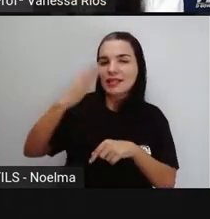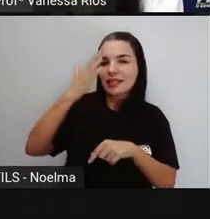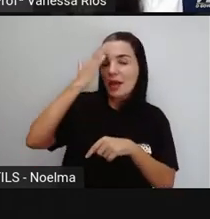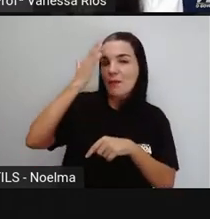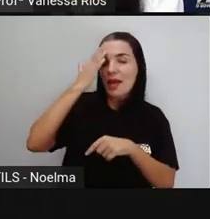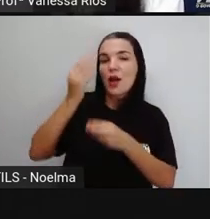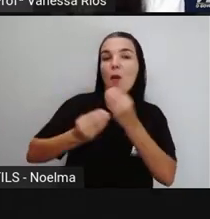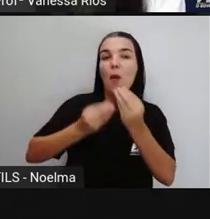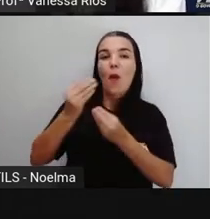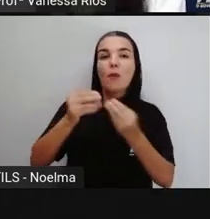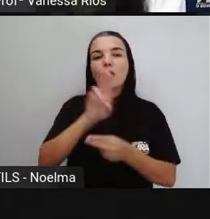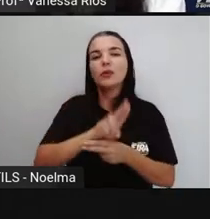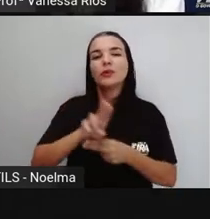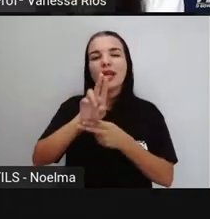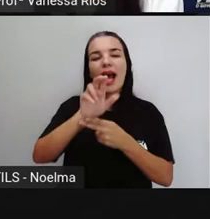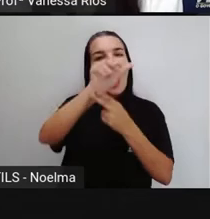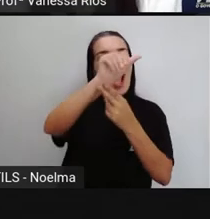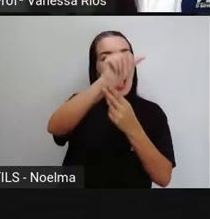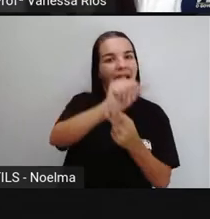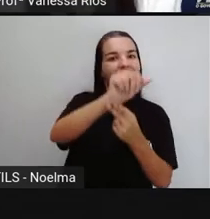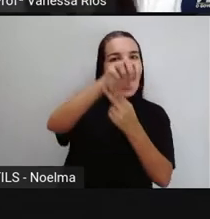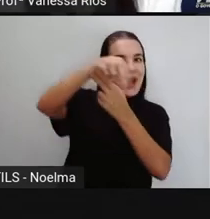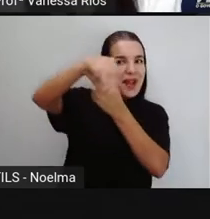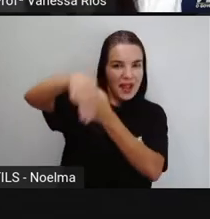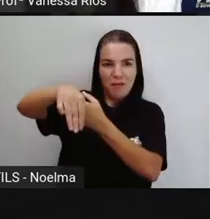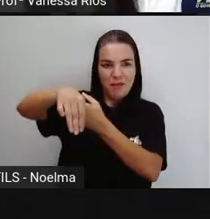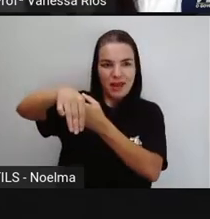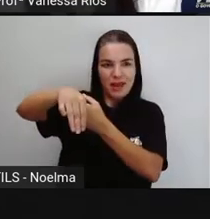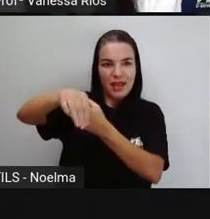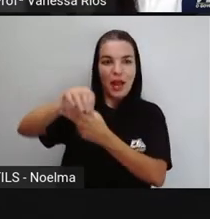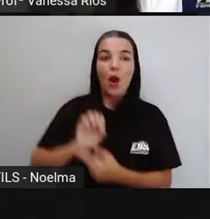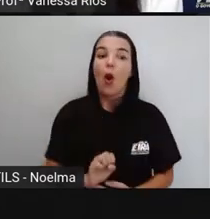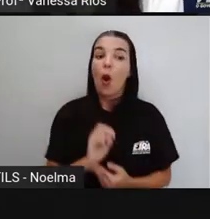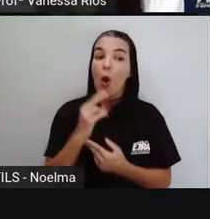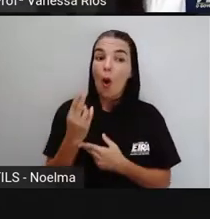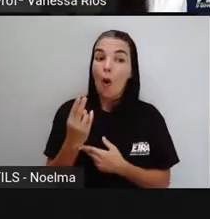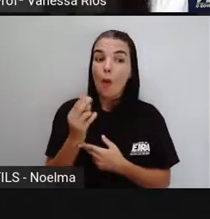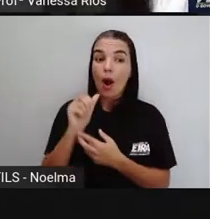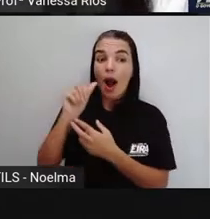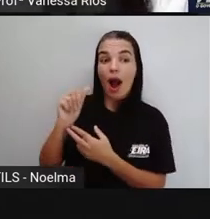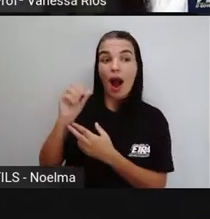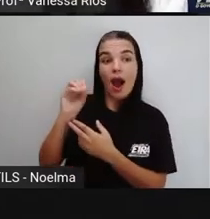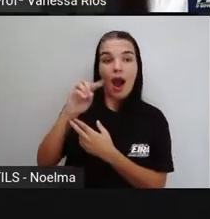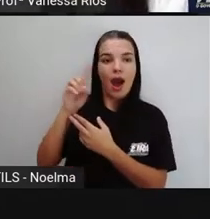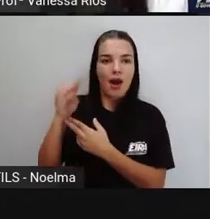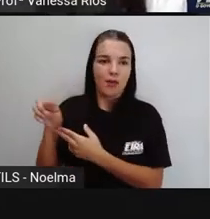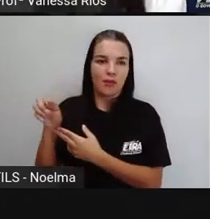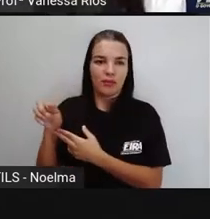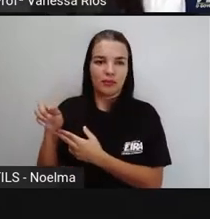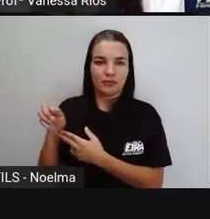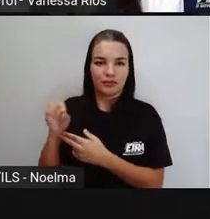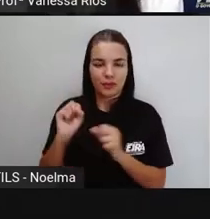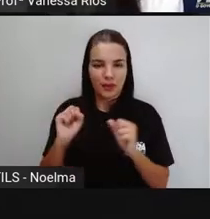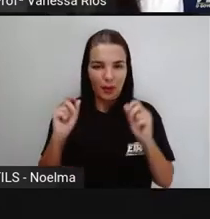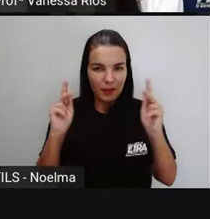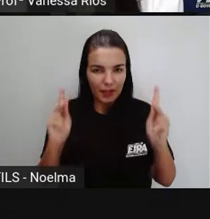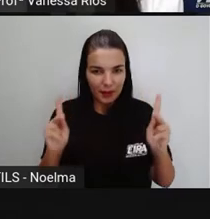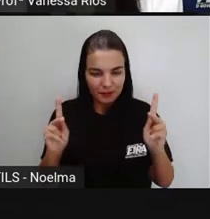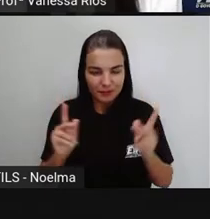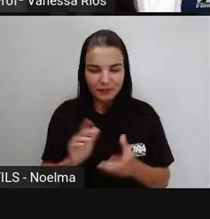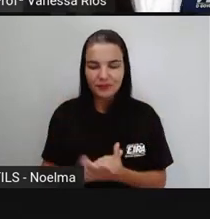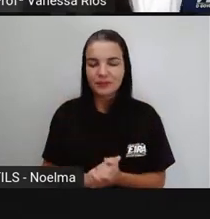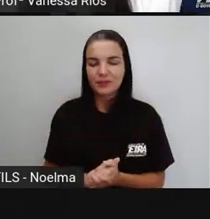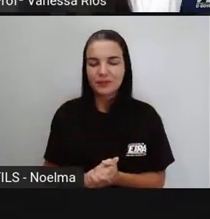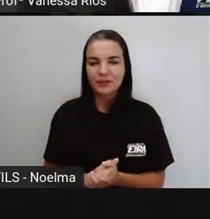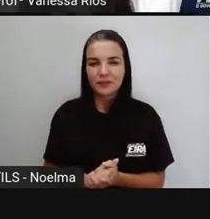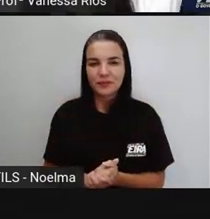utilizando aí a letra a e a letra m no final do verbo, ou o an. Utilizando o a com o